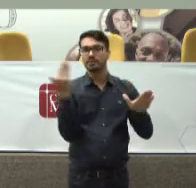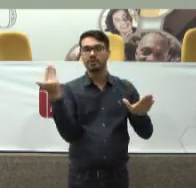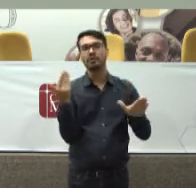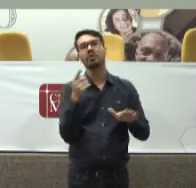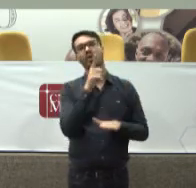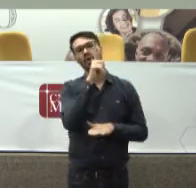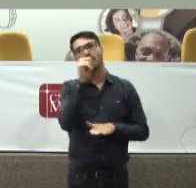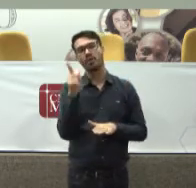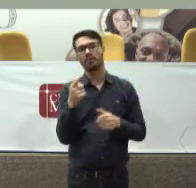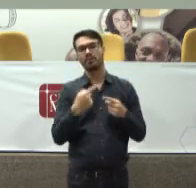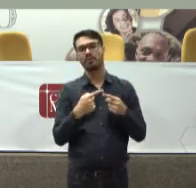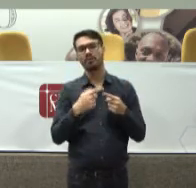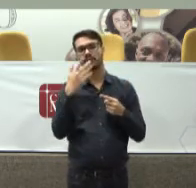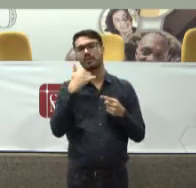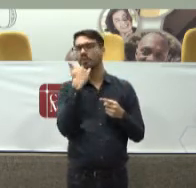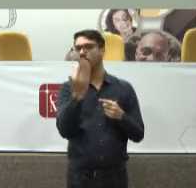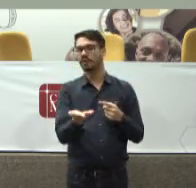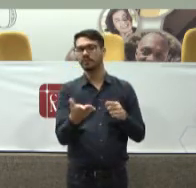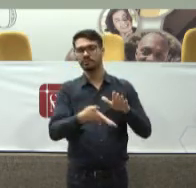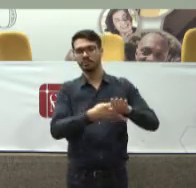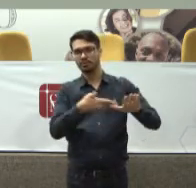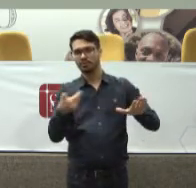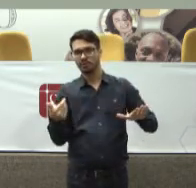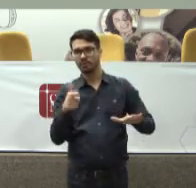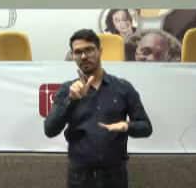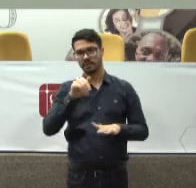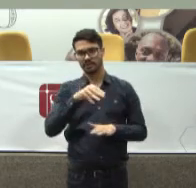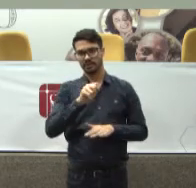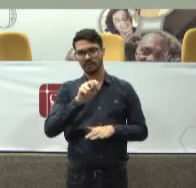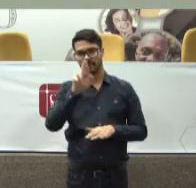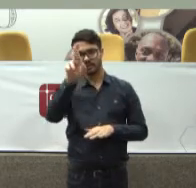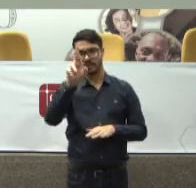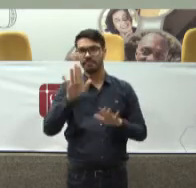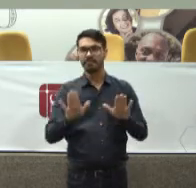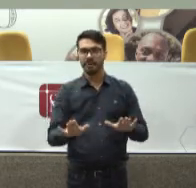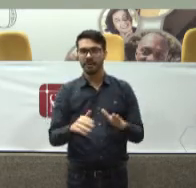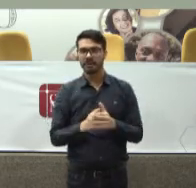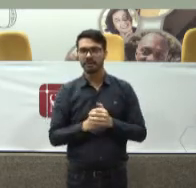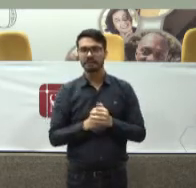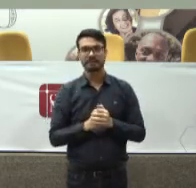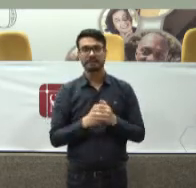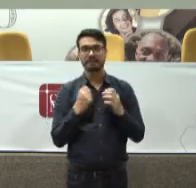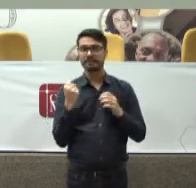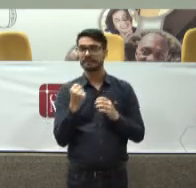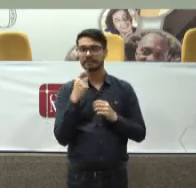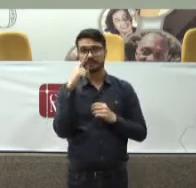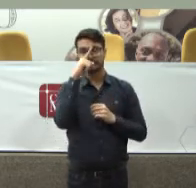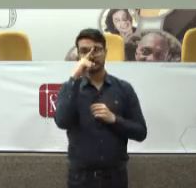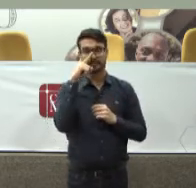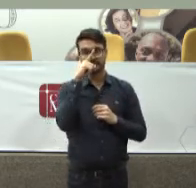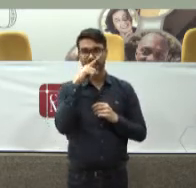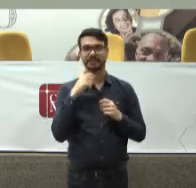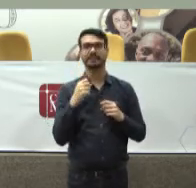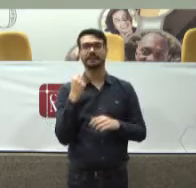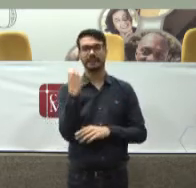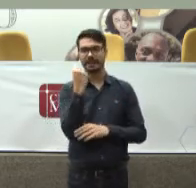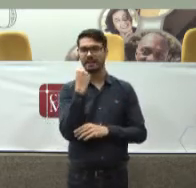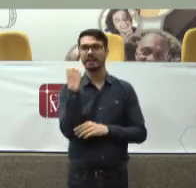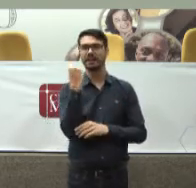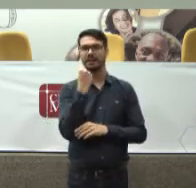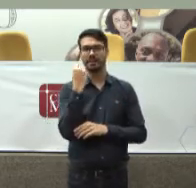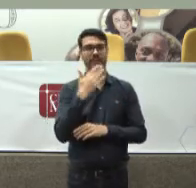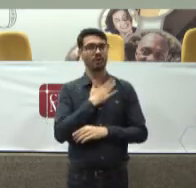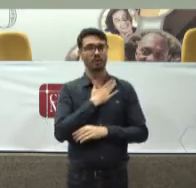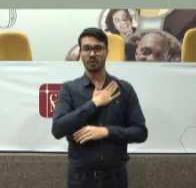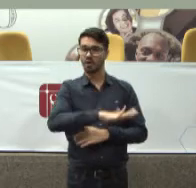tribunal Isso não se efetivou Mas Mesmo Nesse momento De altíssima tensão Em que eu lamentavelmente Não gosto de